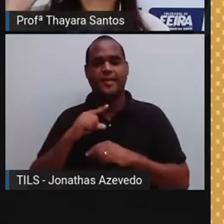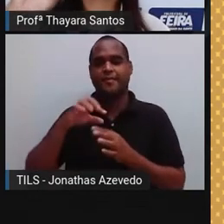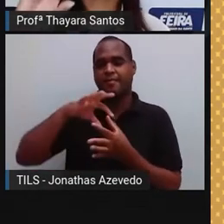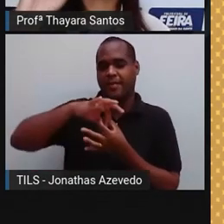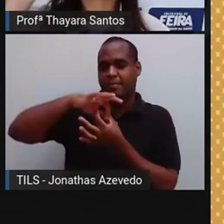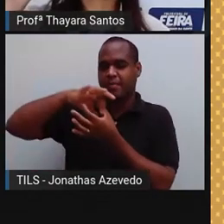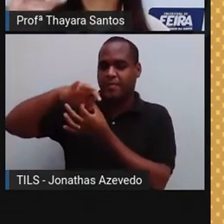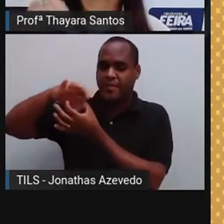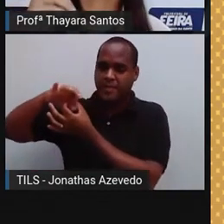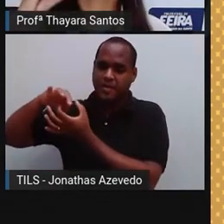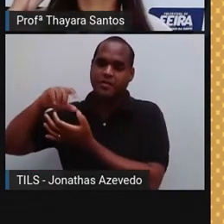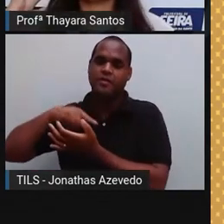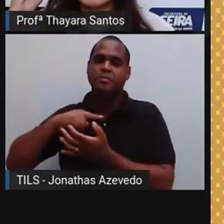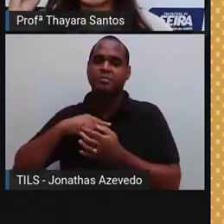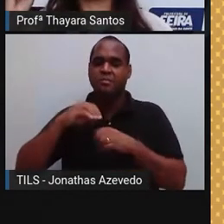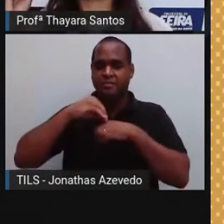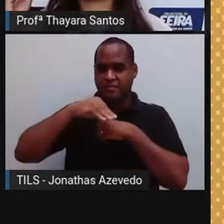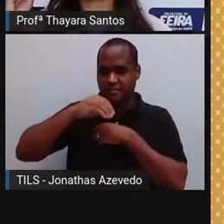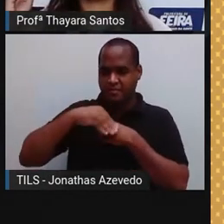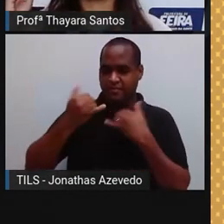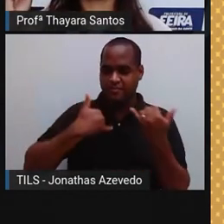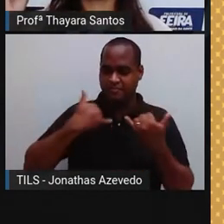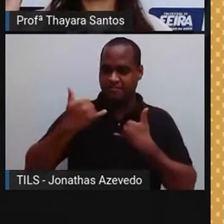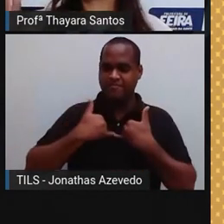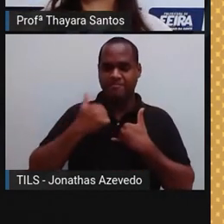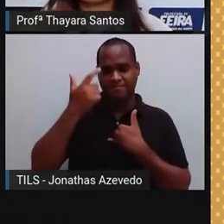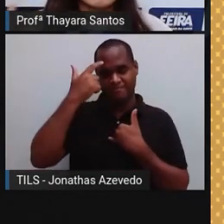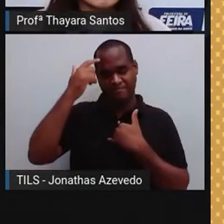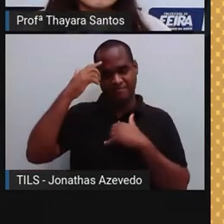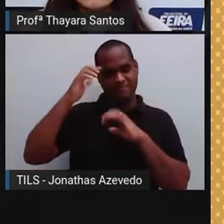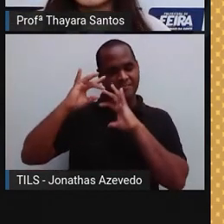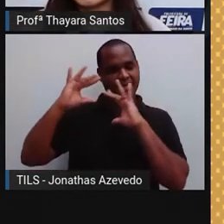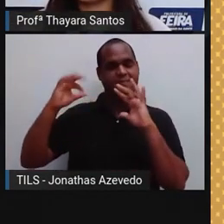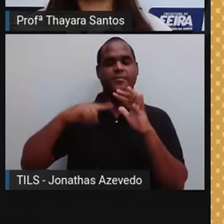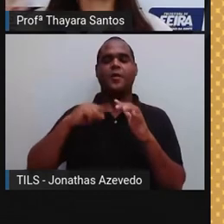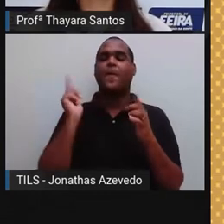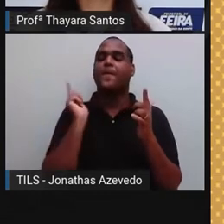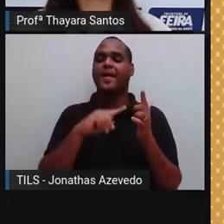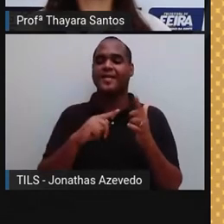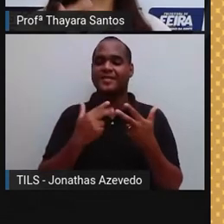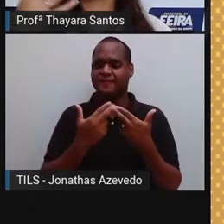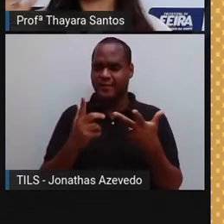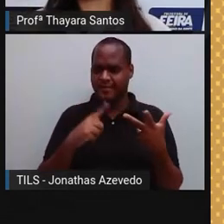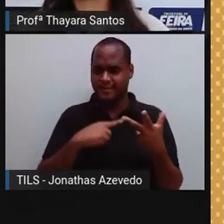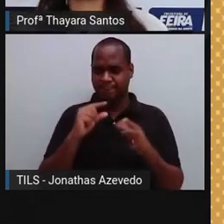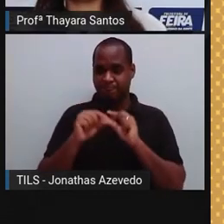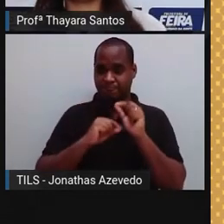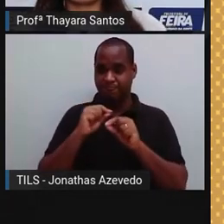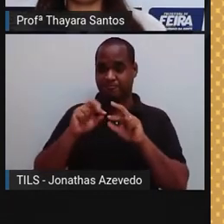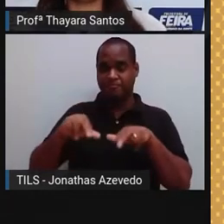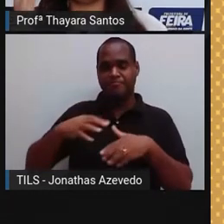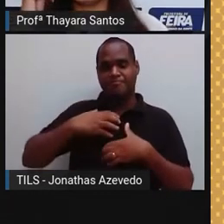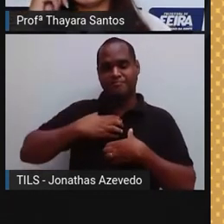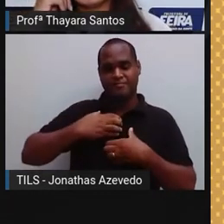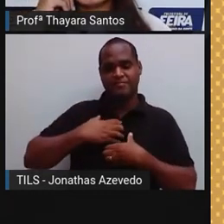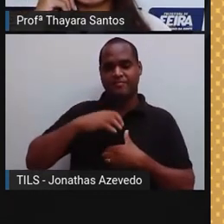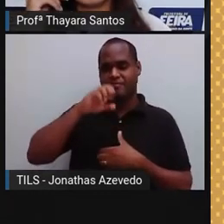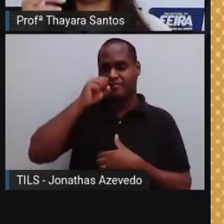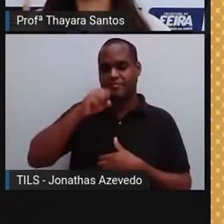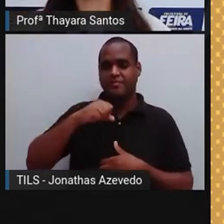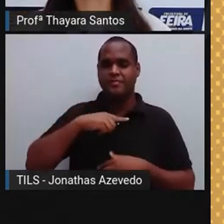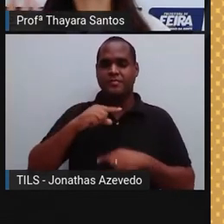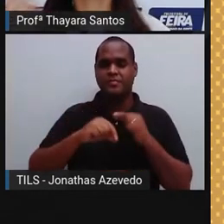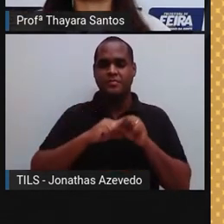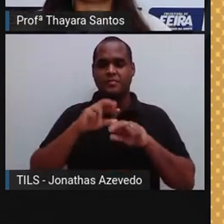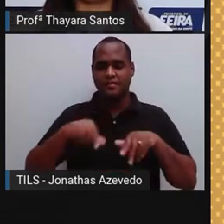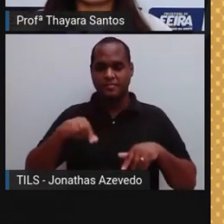que vai levar essas informações até o nosso cérebro. Então, por isso que a gente consegue muitas vezes sentir o cheiro da comida. Você só